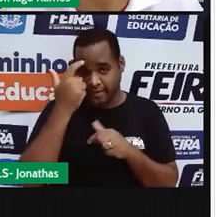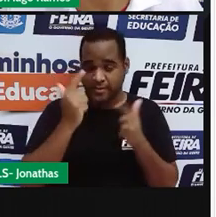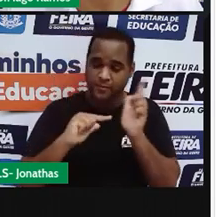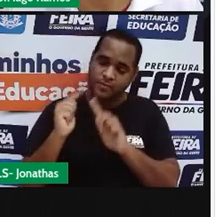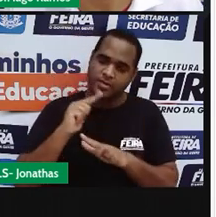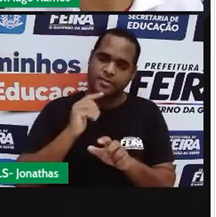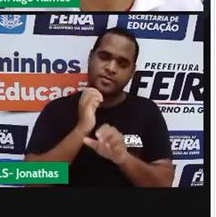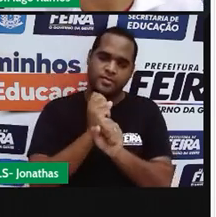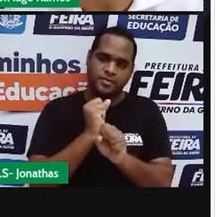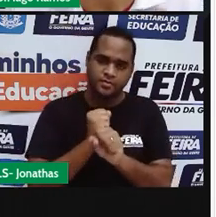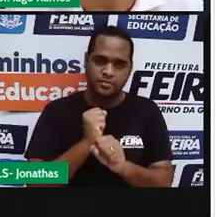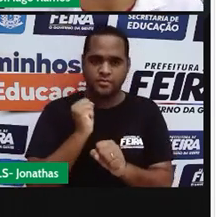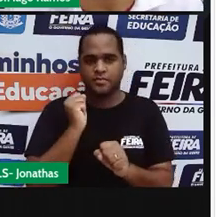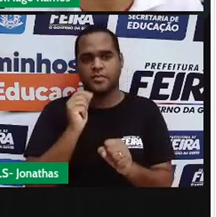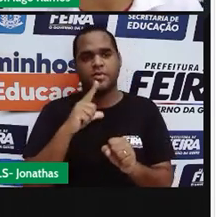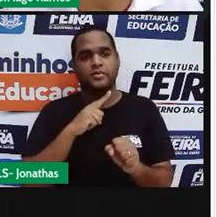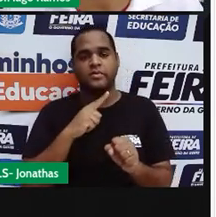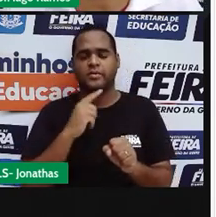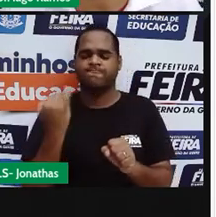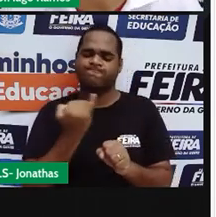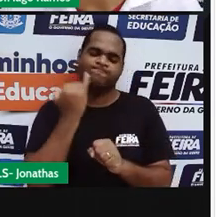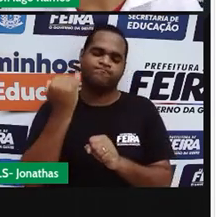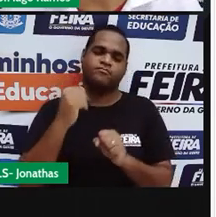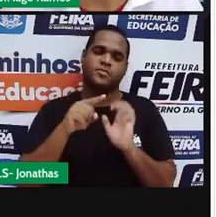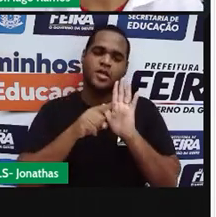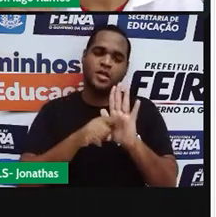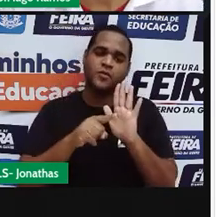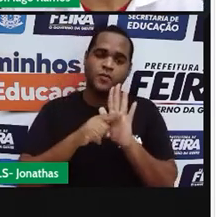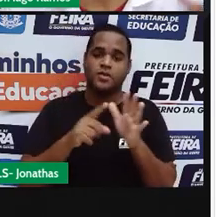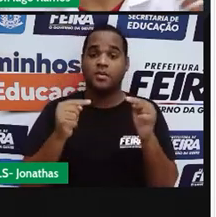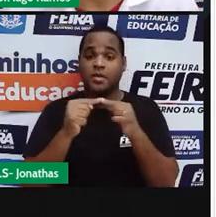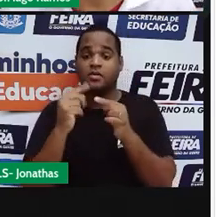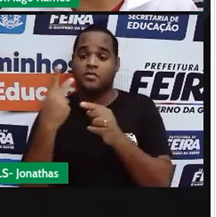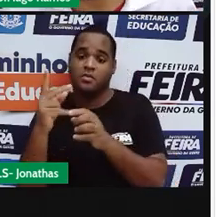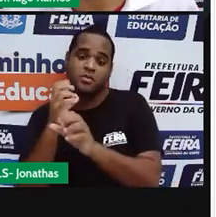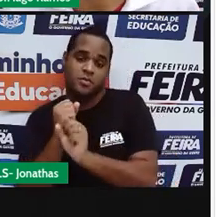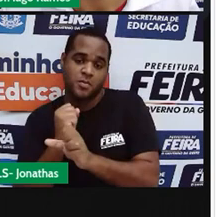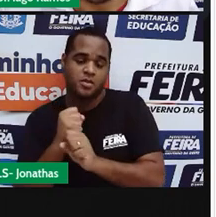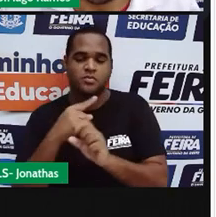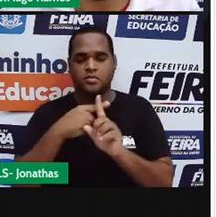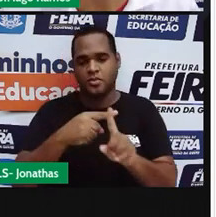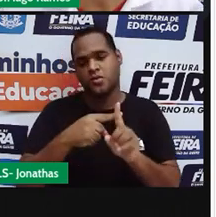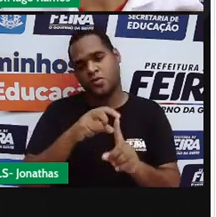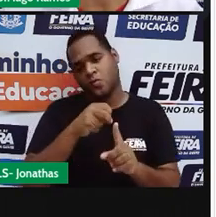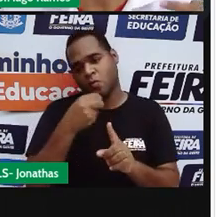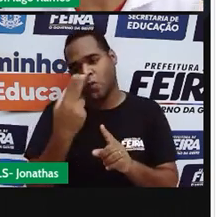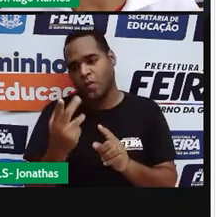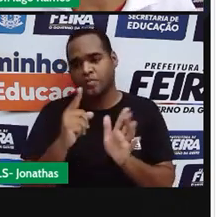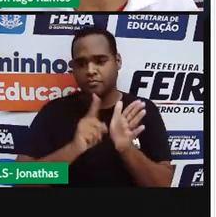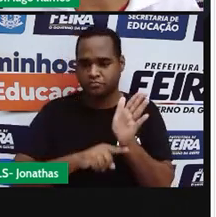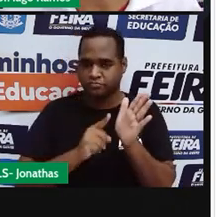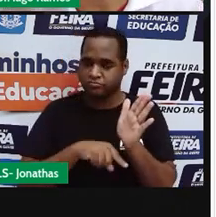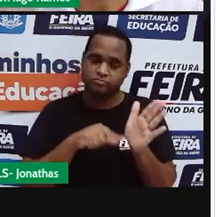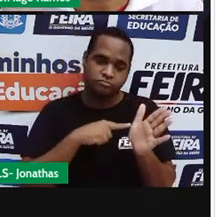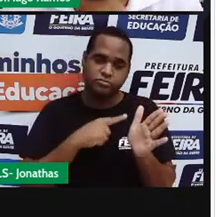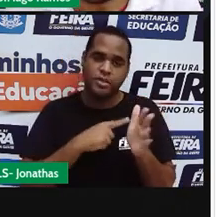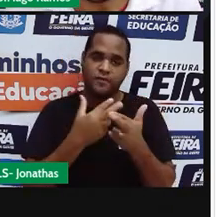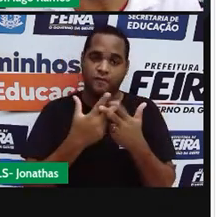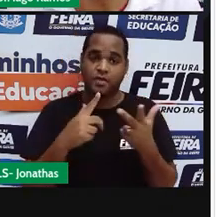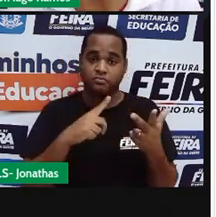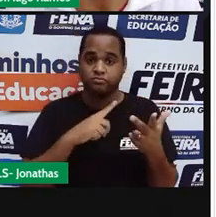fazer as pontinhas da subtração que envolve números positivos ou negativos.